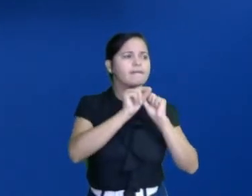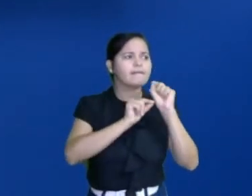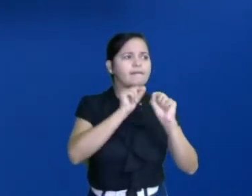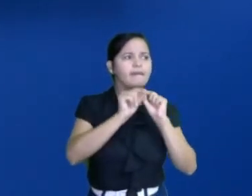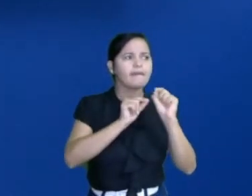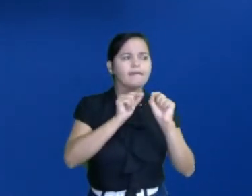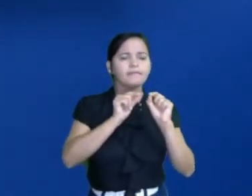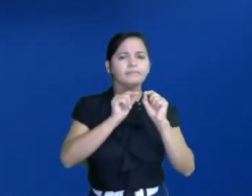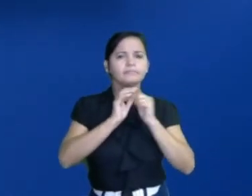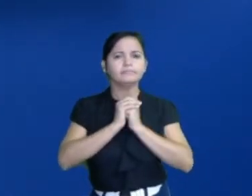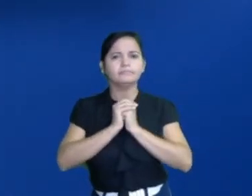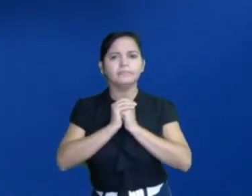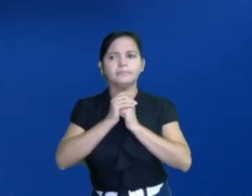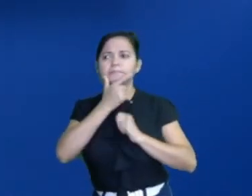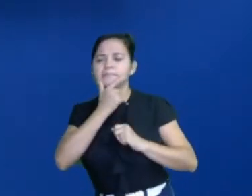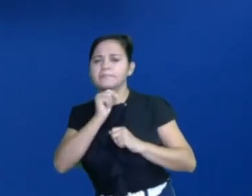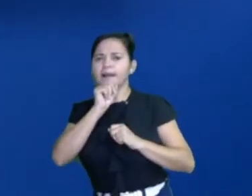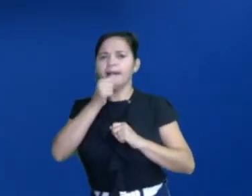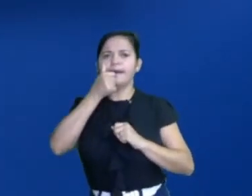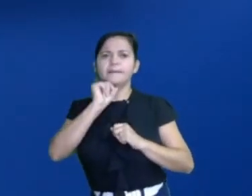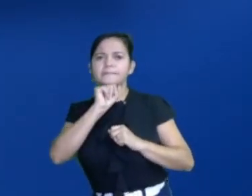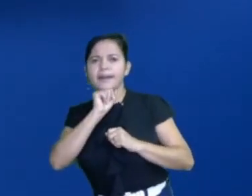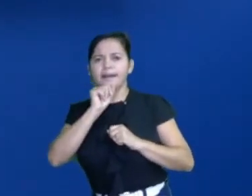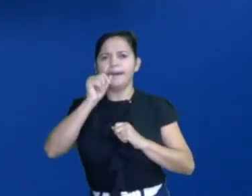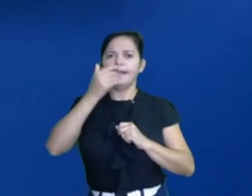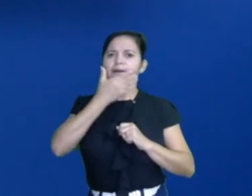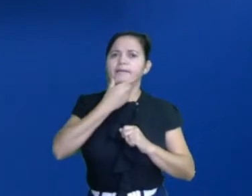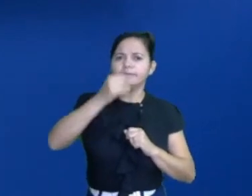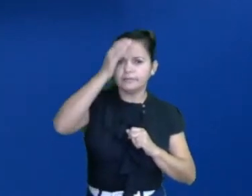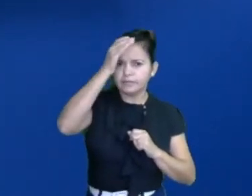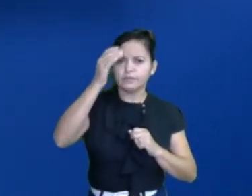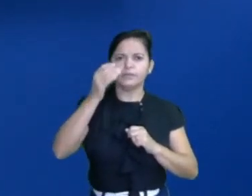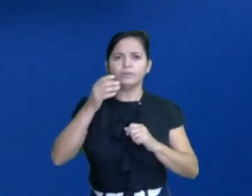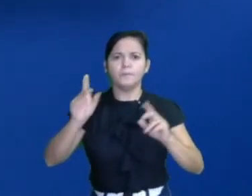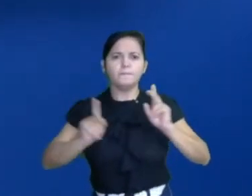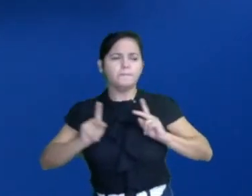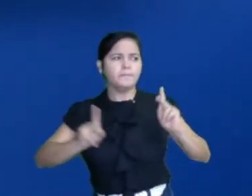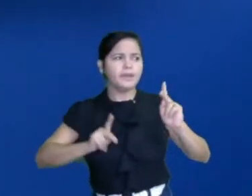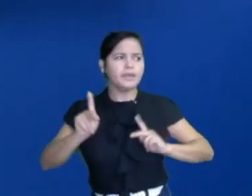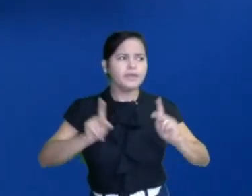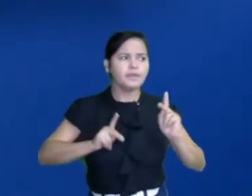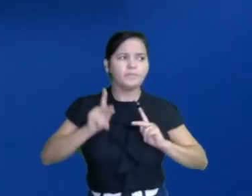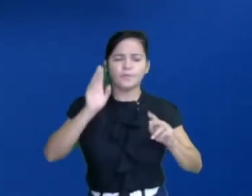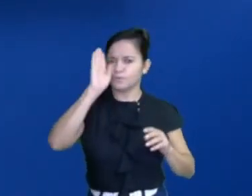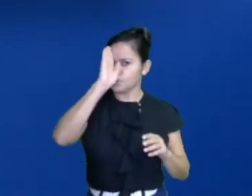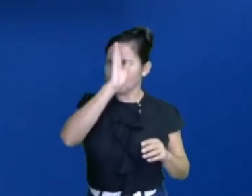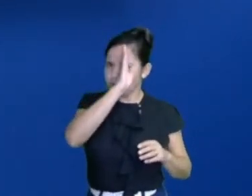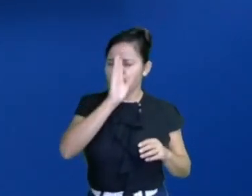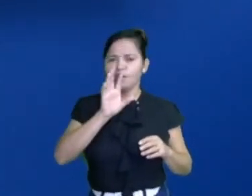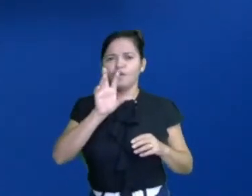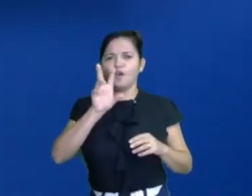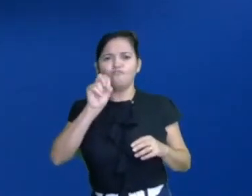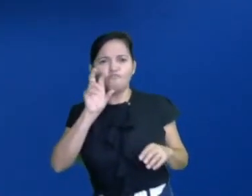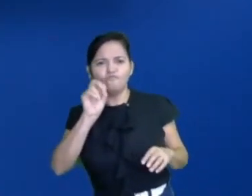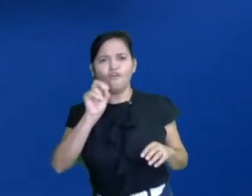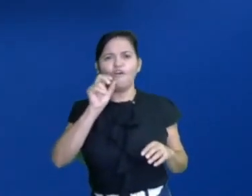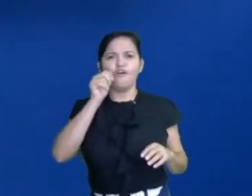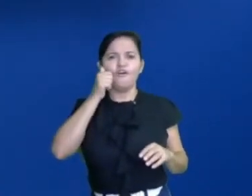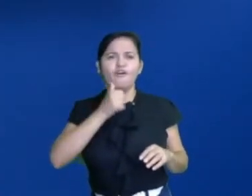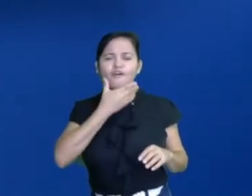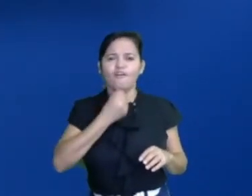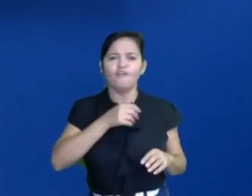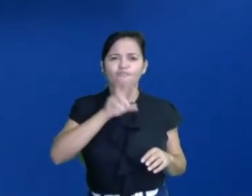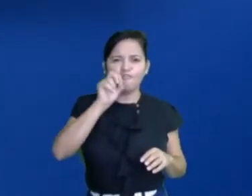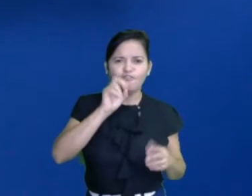A gente viu que pai, mãe, tio, primos, sobrinhos, avós, avós. Foi ou não